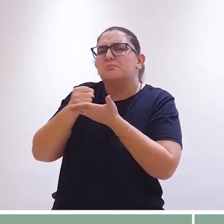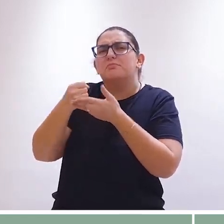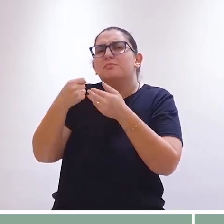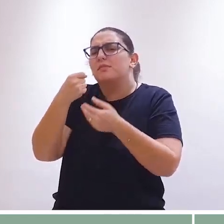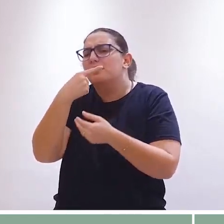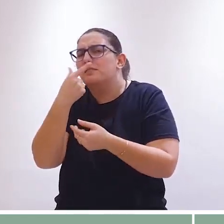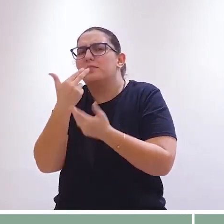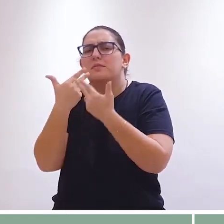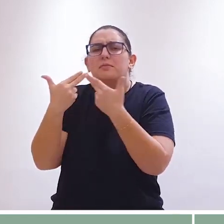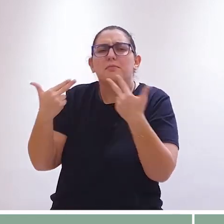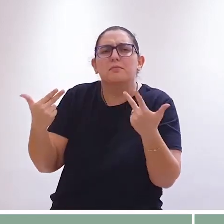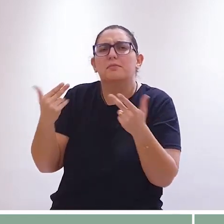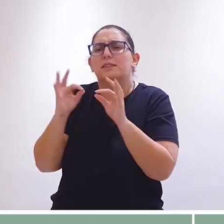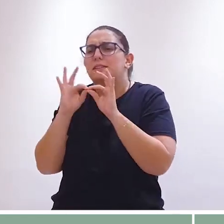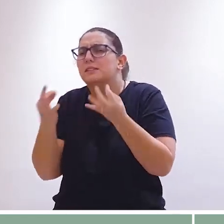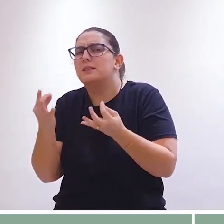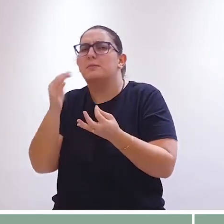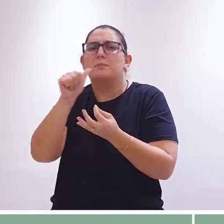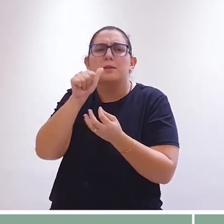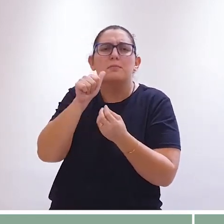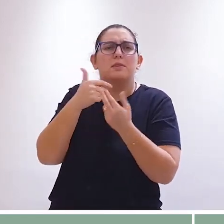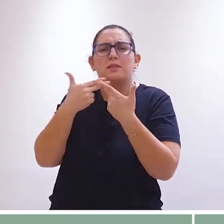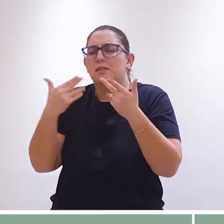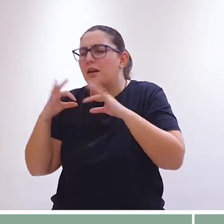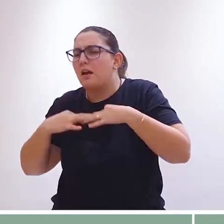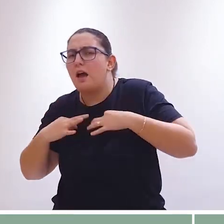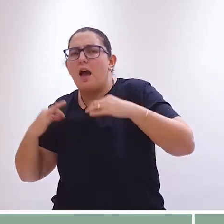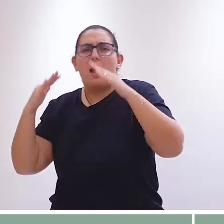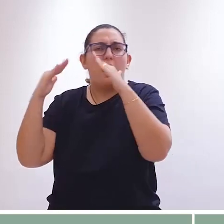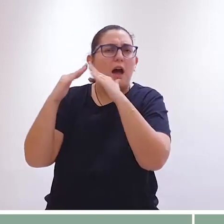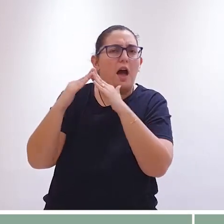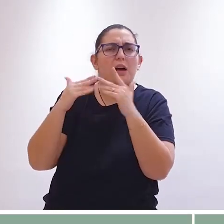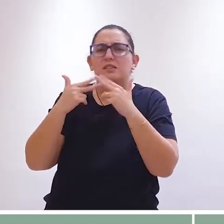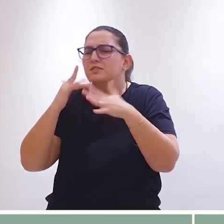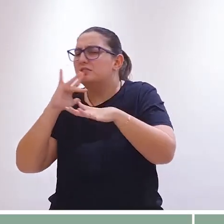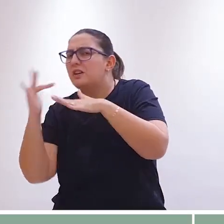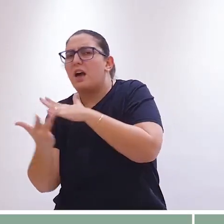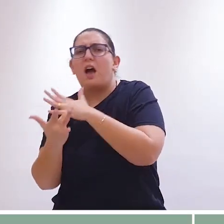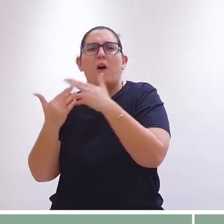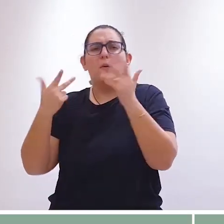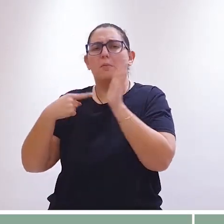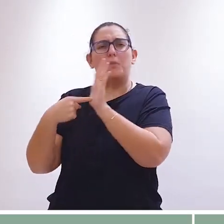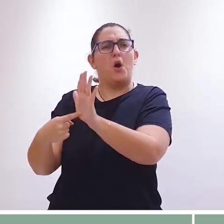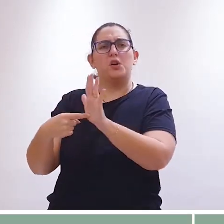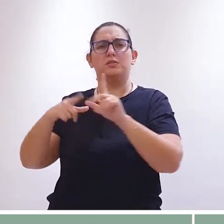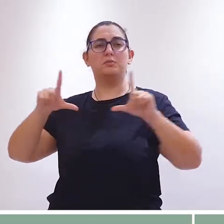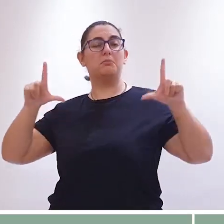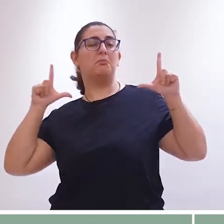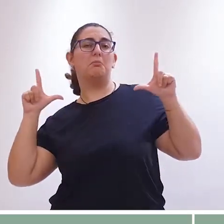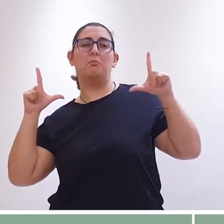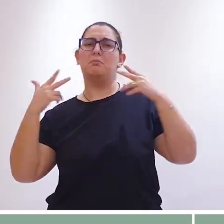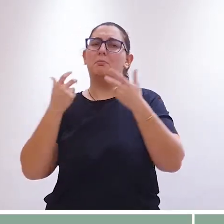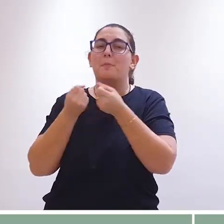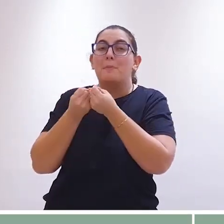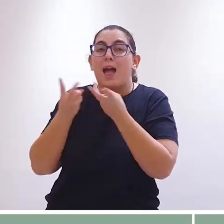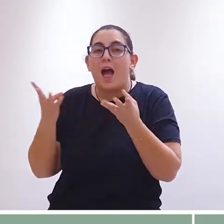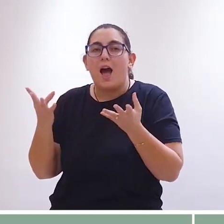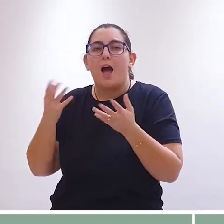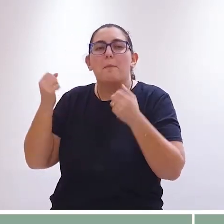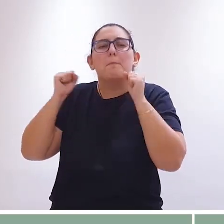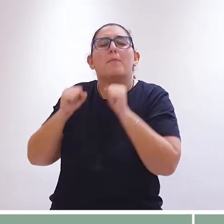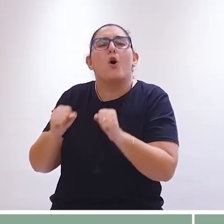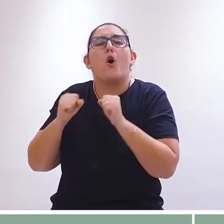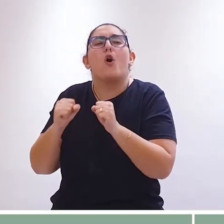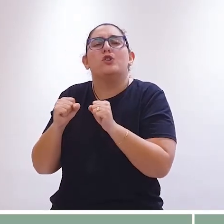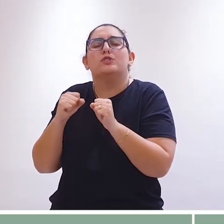preocupando-nos em primeiro lugar com comida, bebida, roupa, carro, casa, vida social, aparência nas redes sociais. Mais